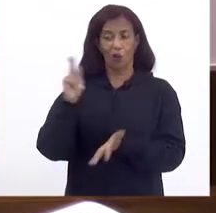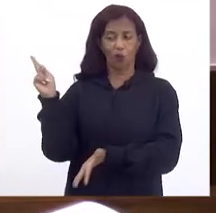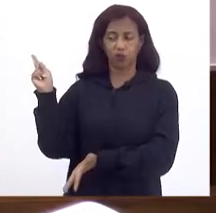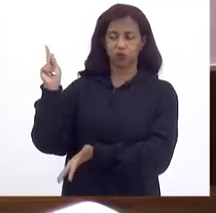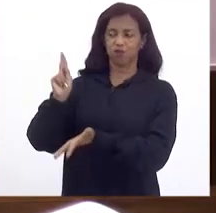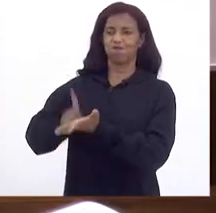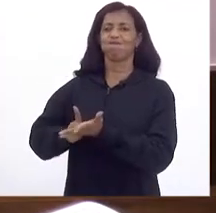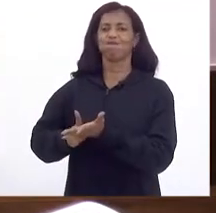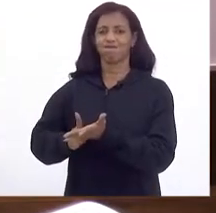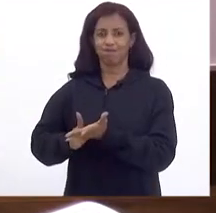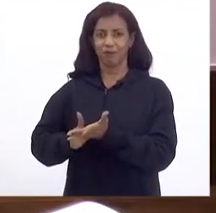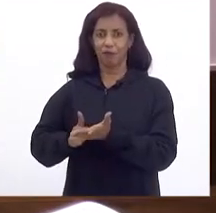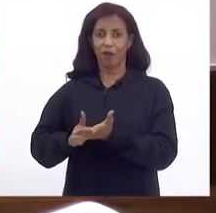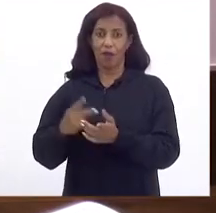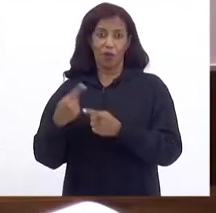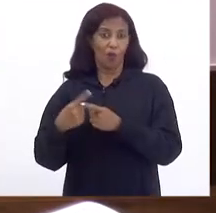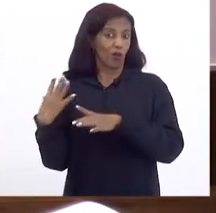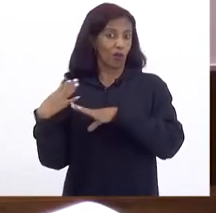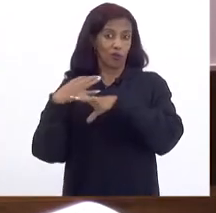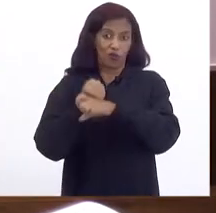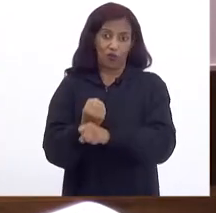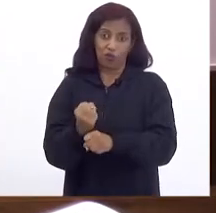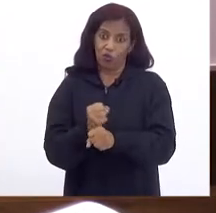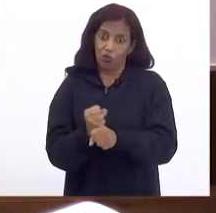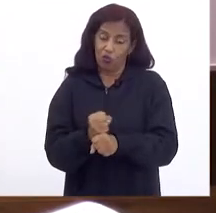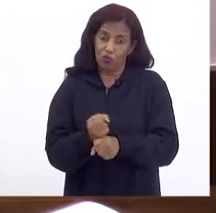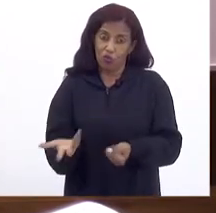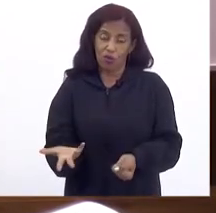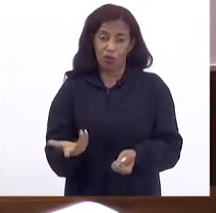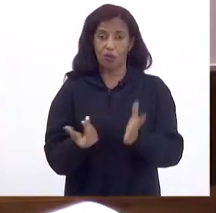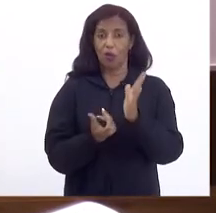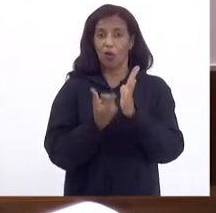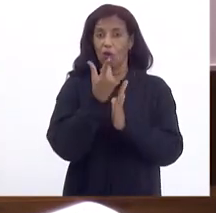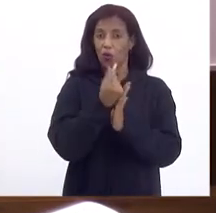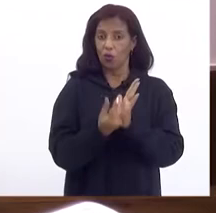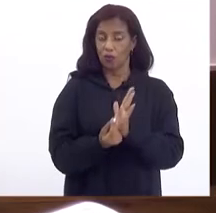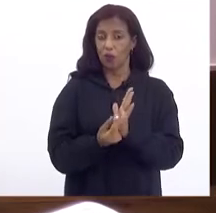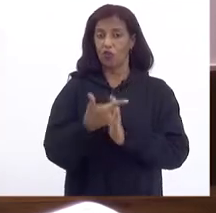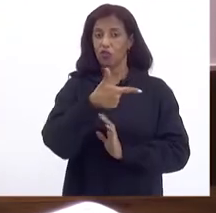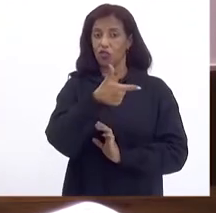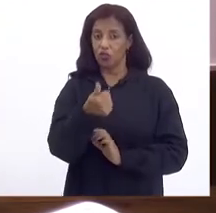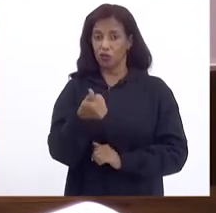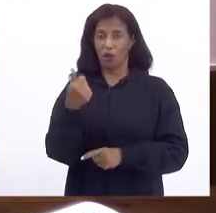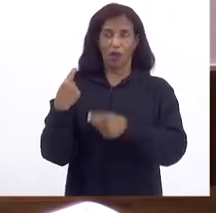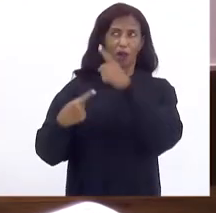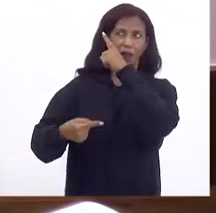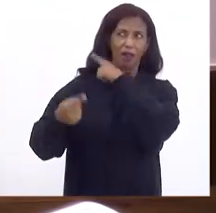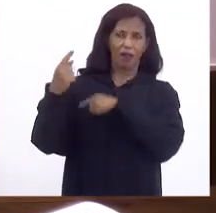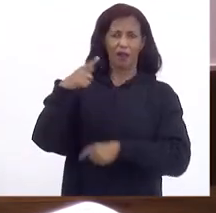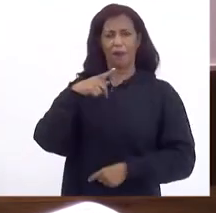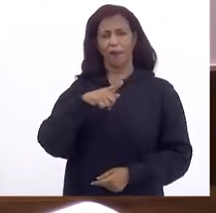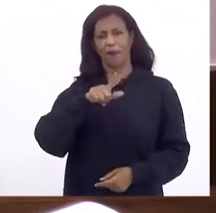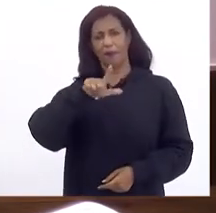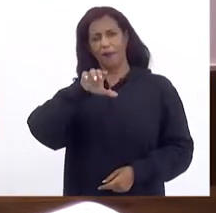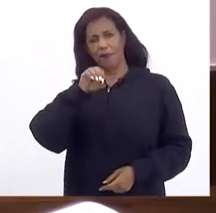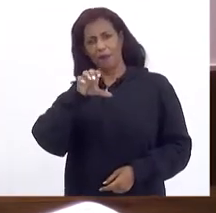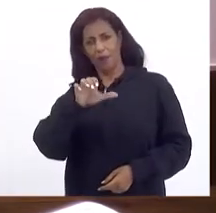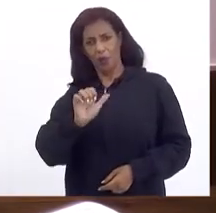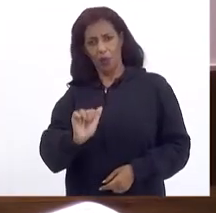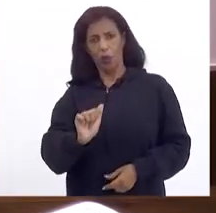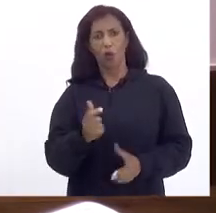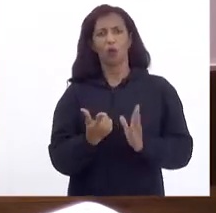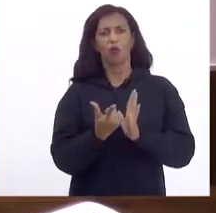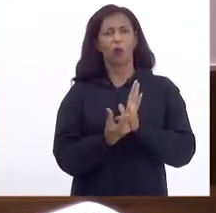Até porque não fechou Ainda Porque o orçamento De 21 Feito lá No Piloa Foi um